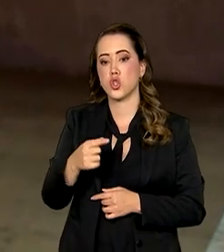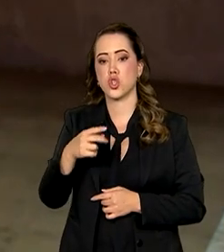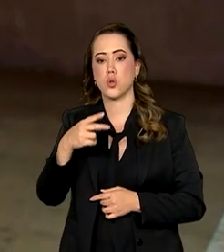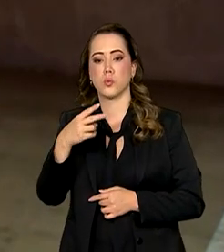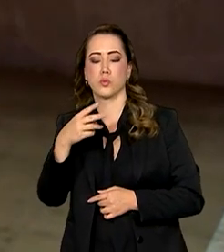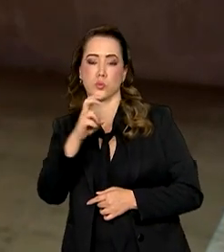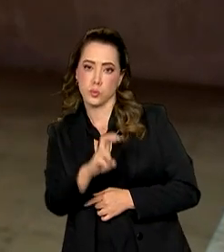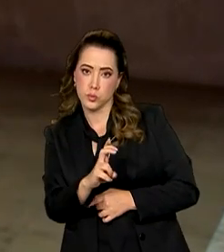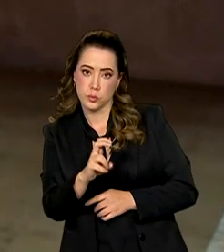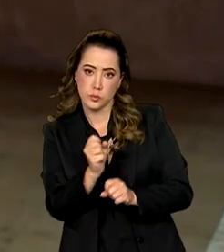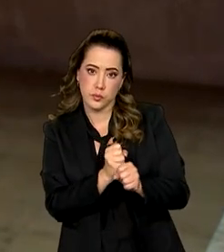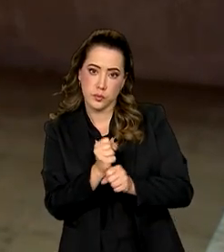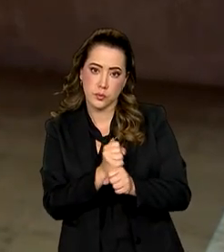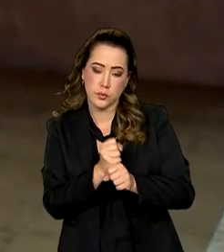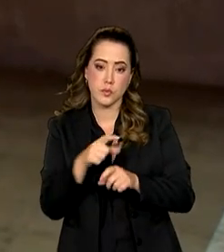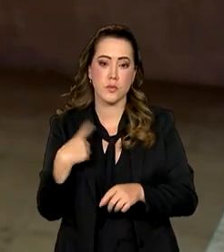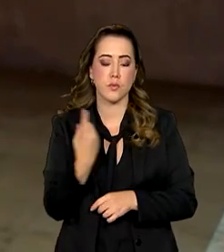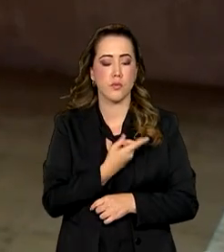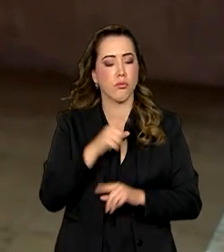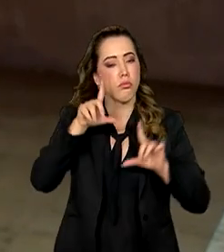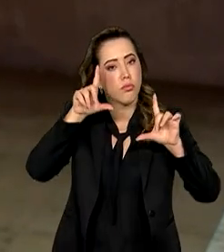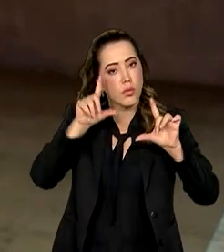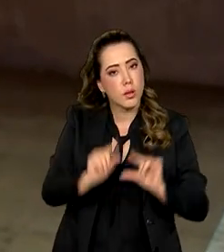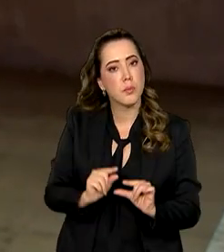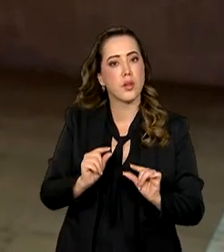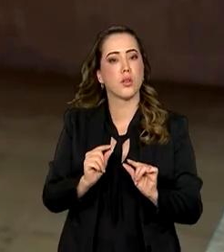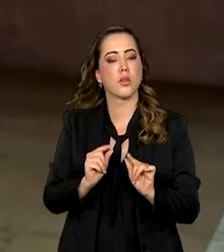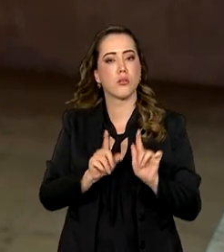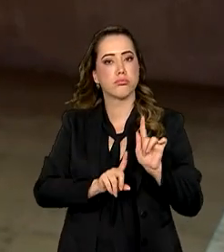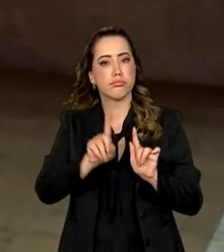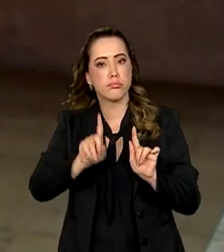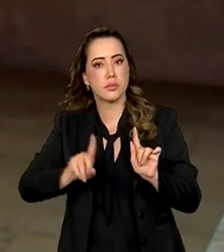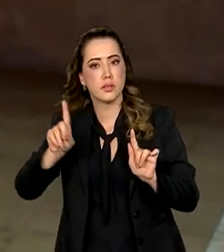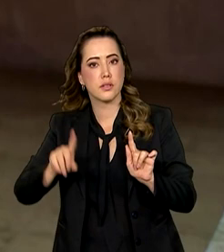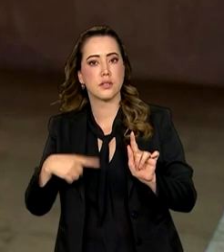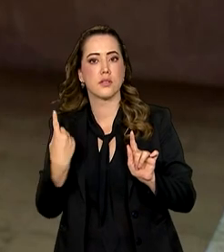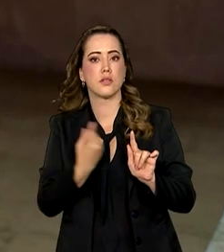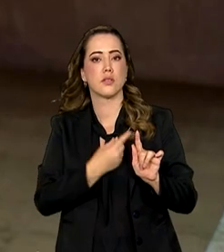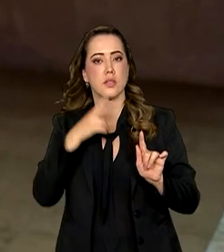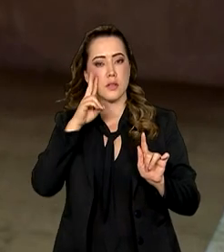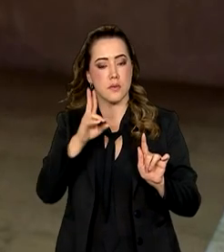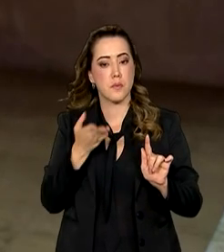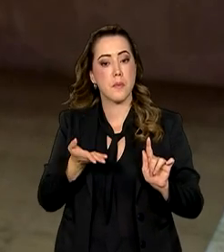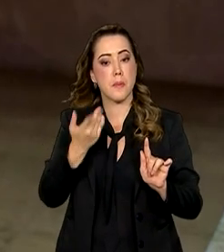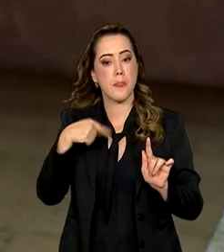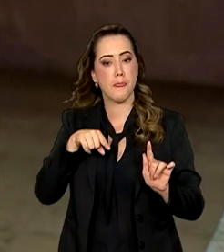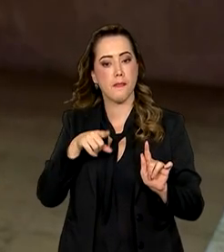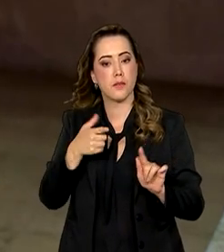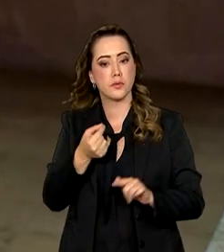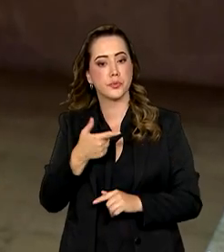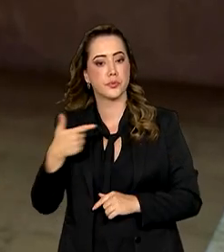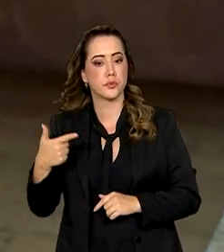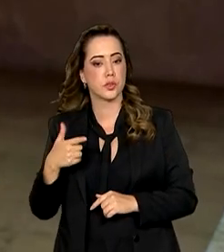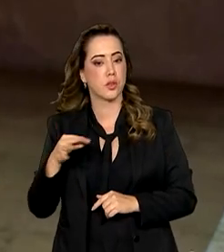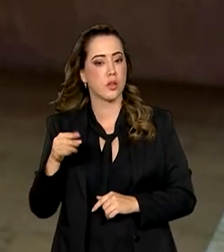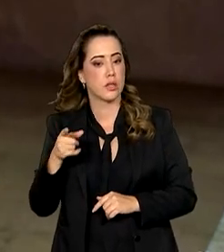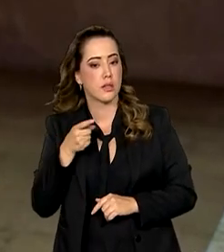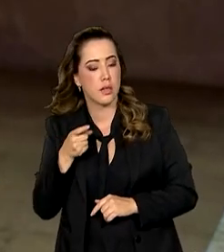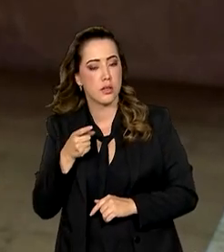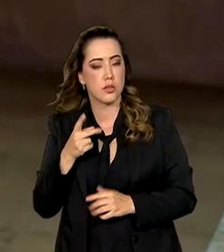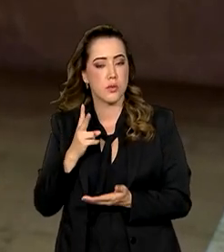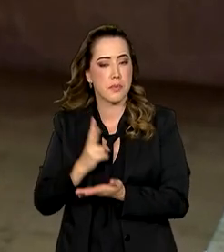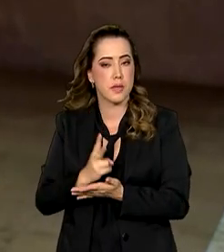% ao ano. E olha, esse é o menor nível desde junho de 2022, quando a taxa estava no mesmo